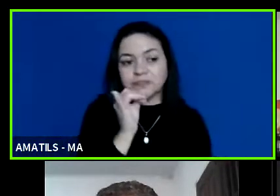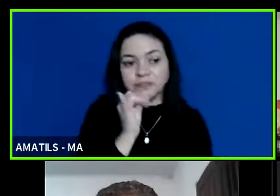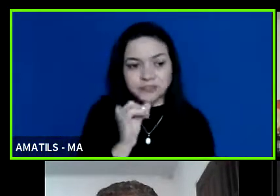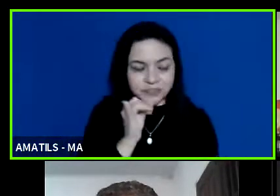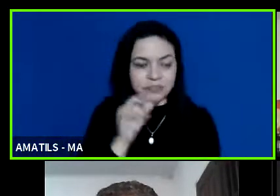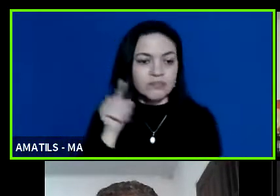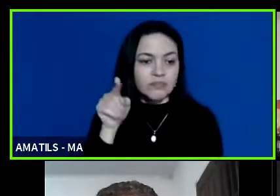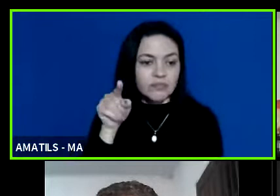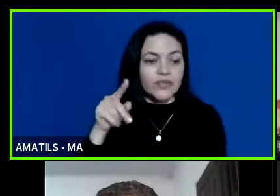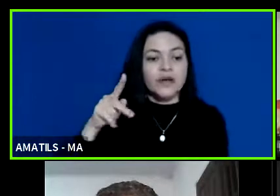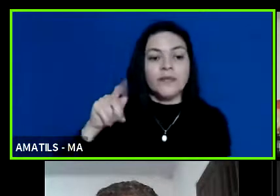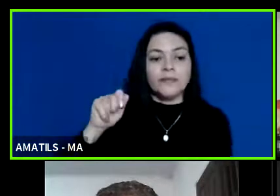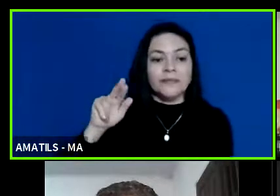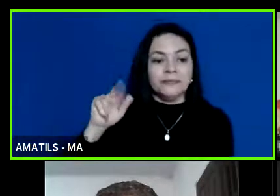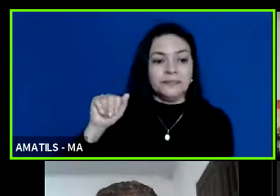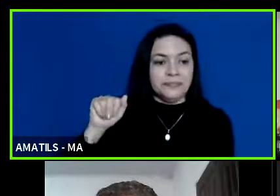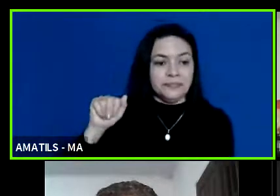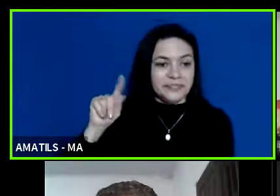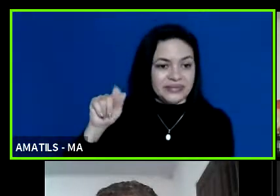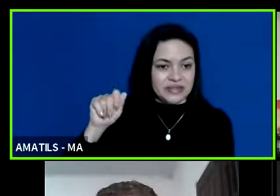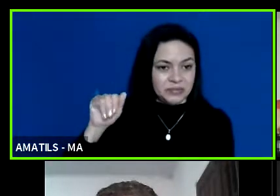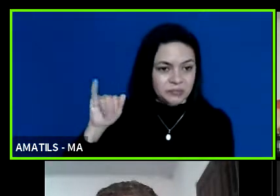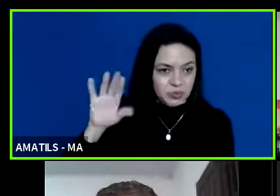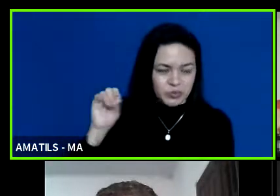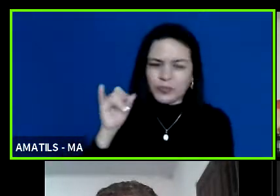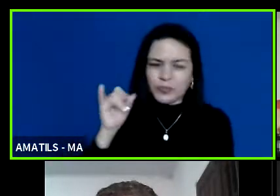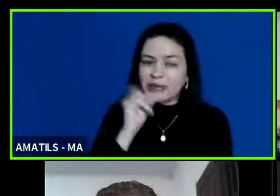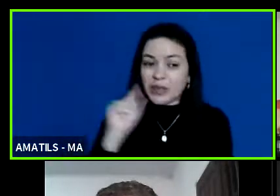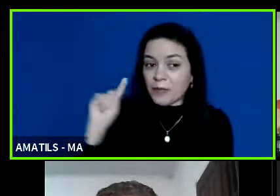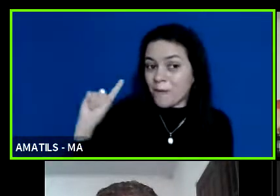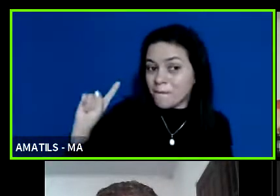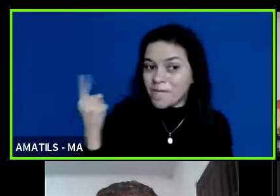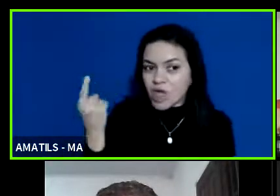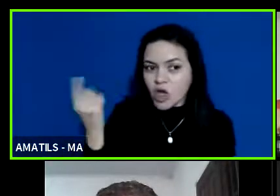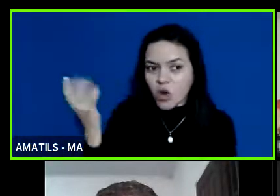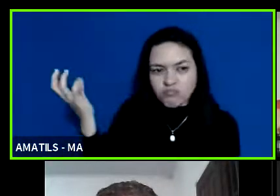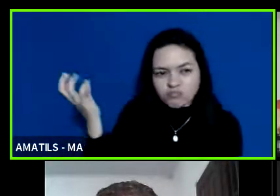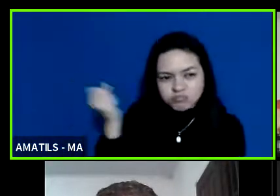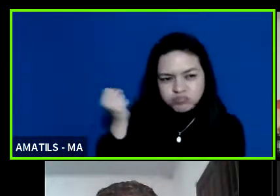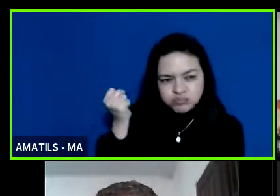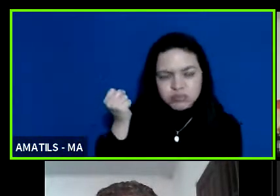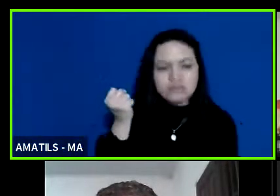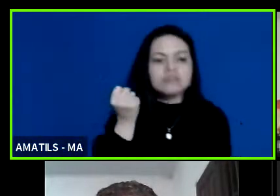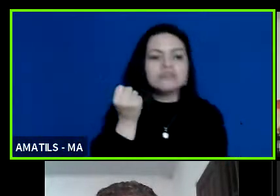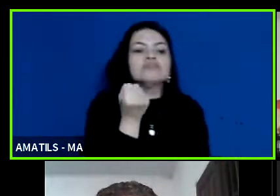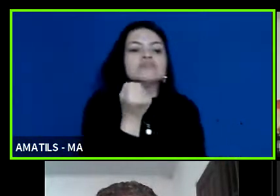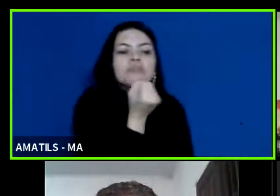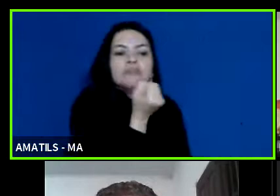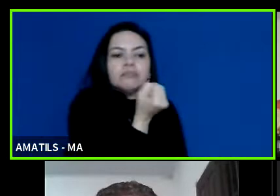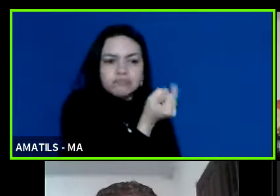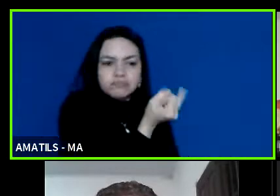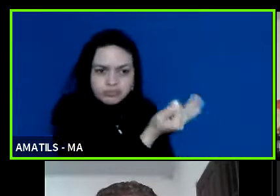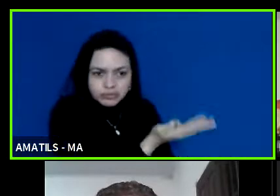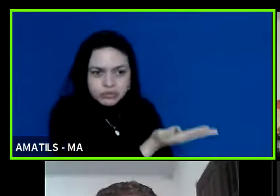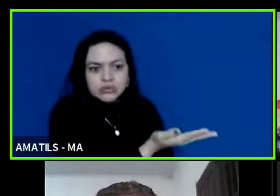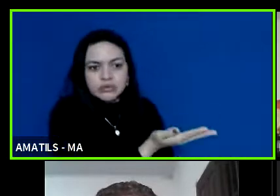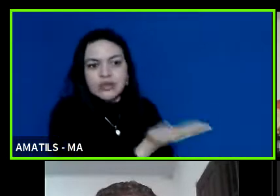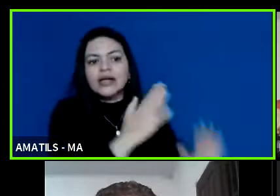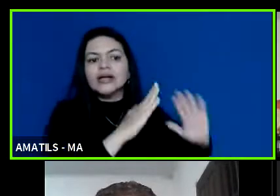tudo que recebe se recebeu mil reais os mil reais devem ser gastos no desporte escolar